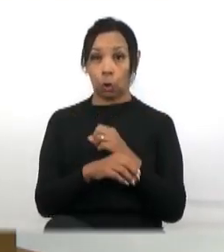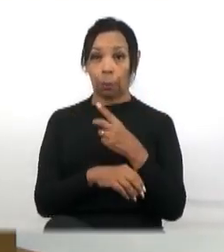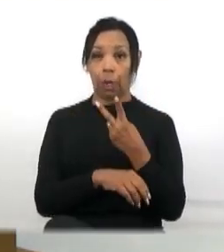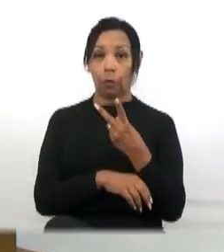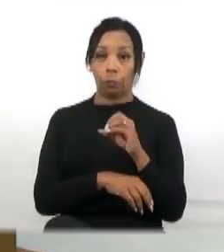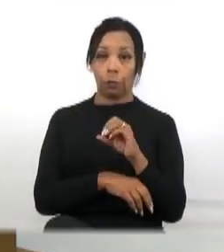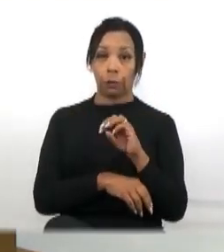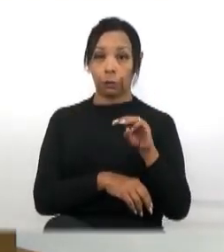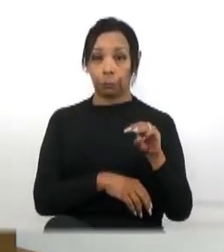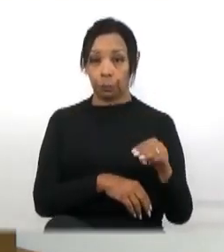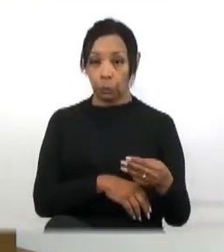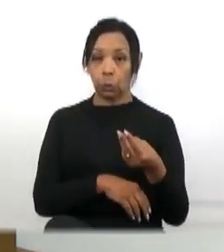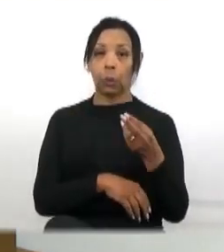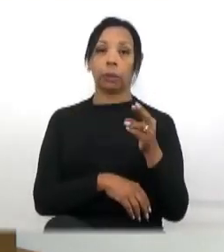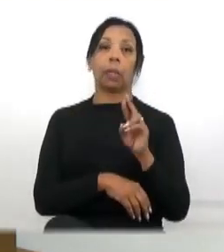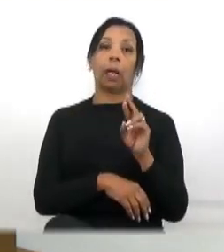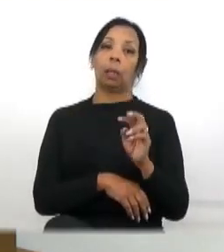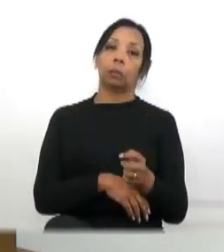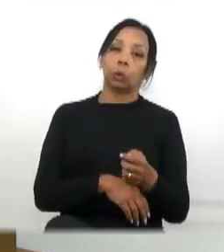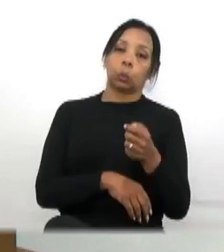Da quase 20 milhões.